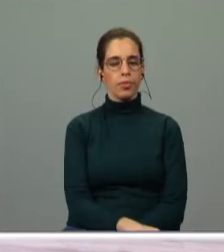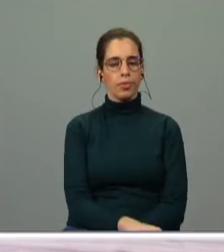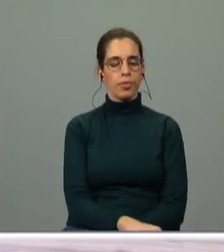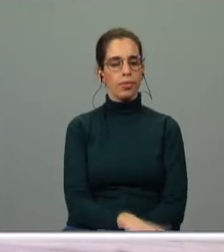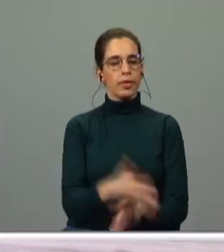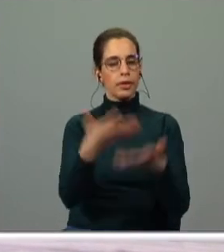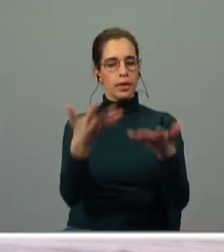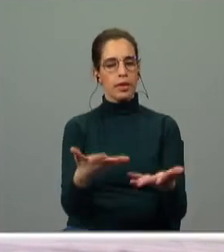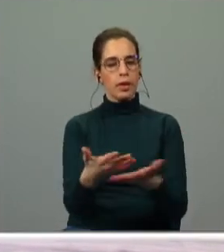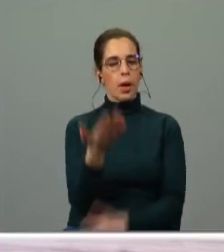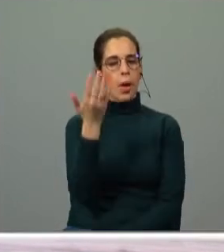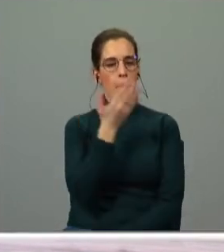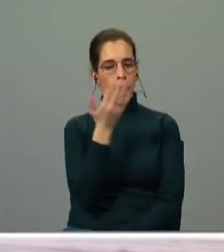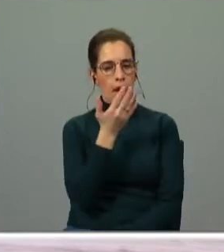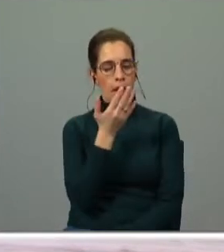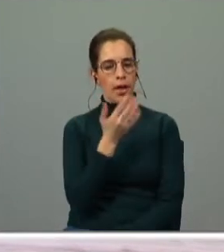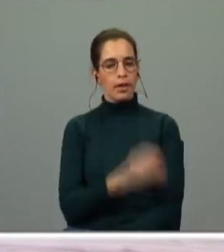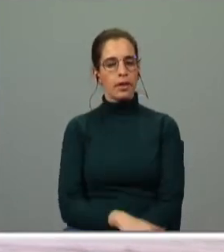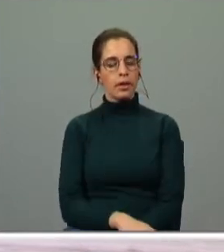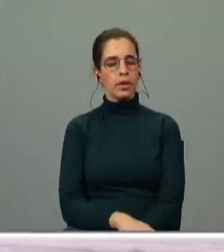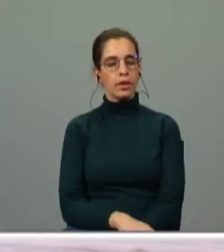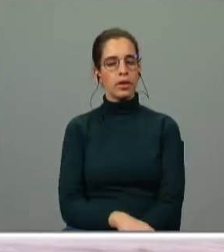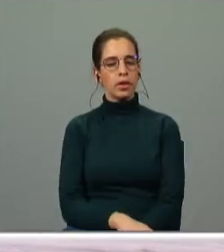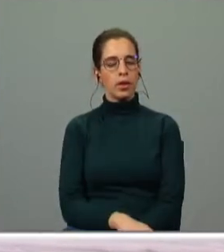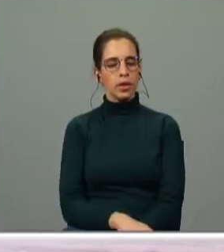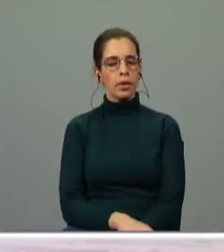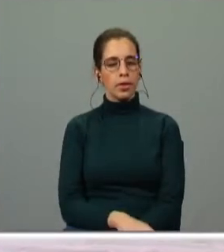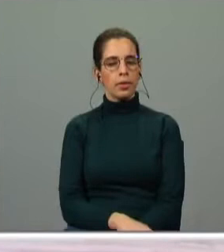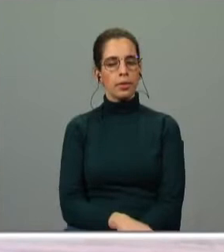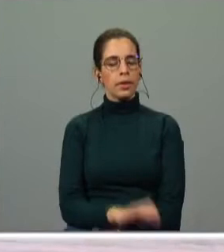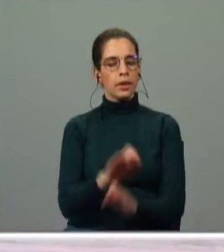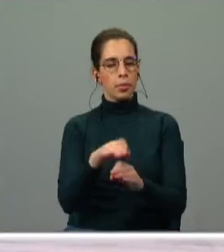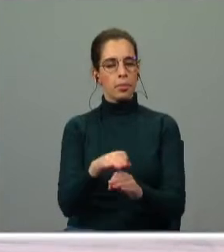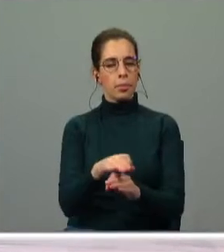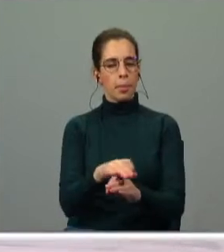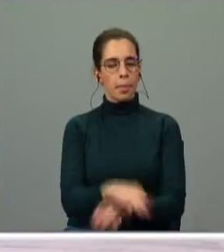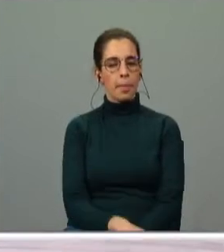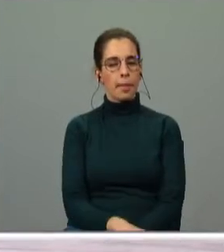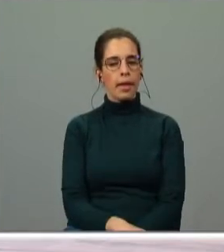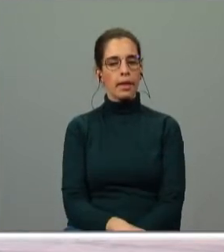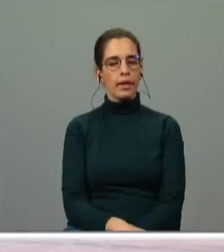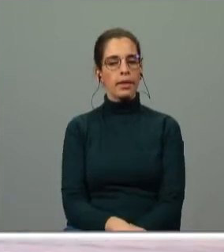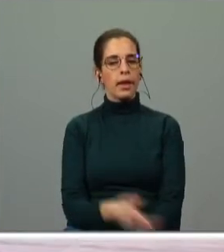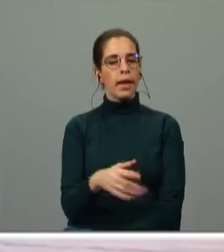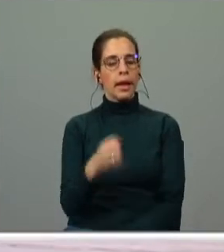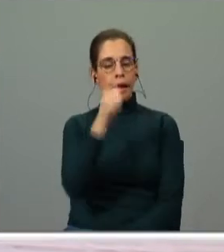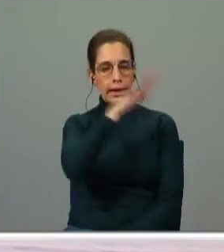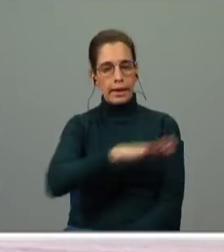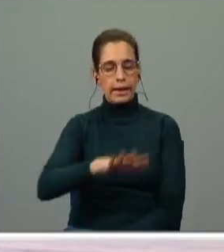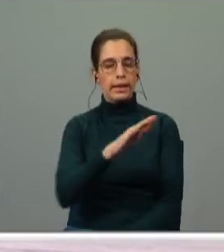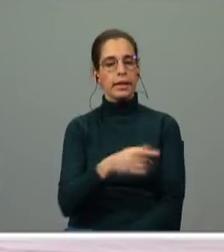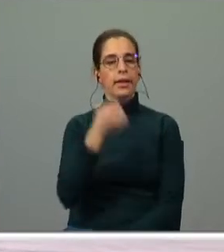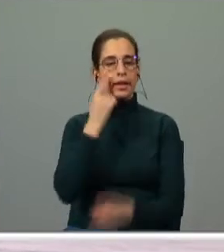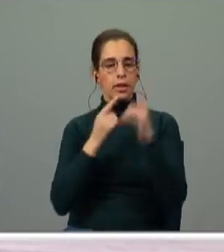assim termina este episódio com uma alusão à fonte dos amores em Coimbra na quinta das lágrimas há duas fontes a das